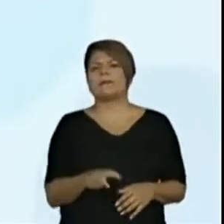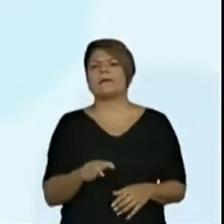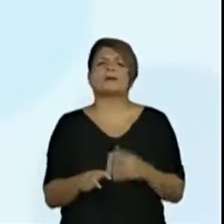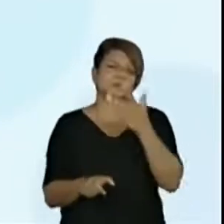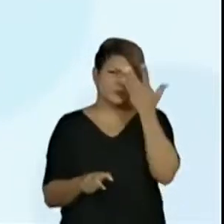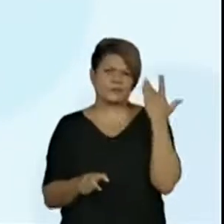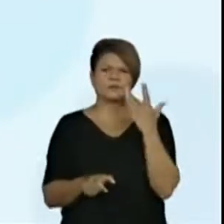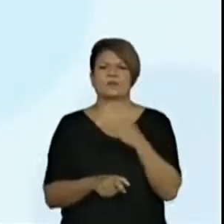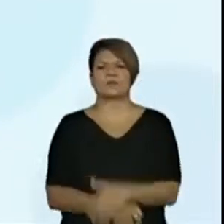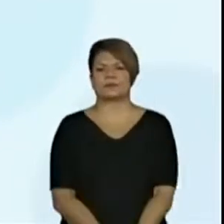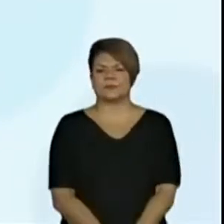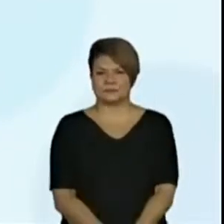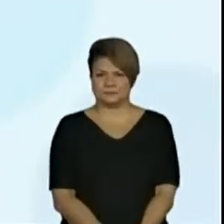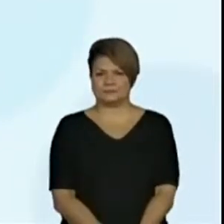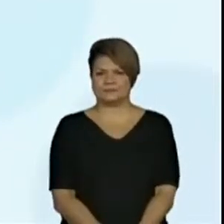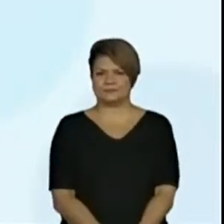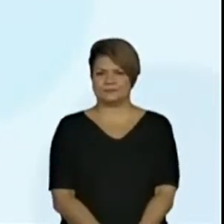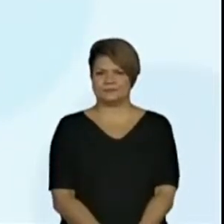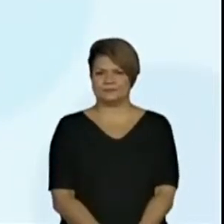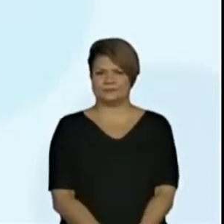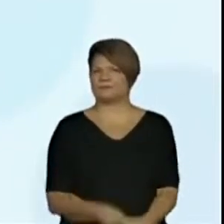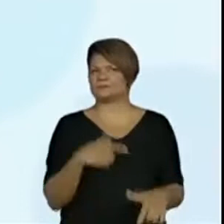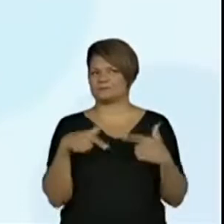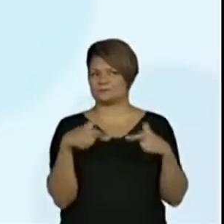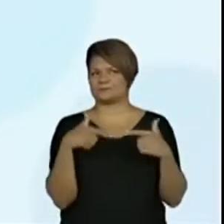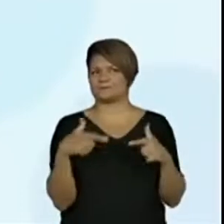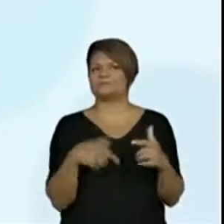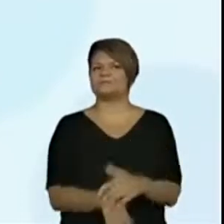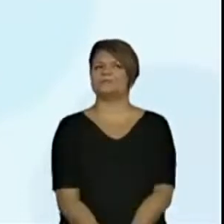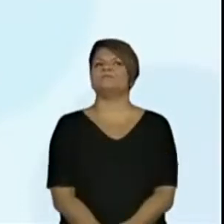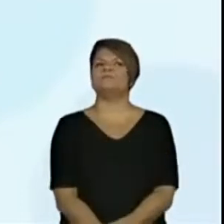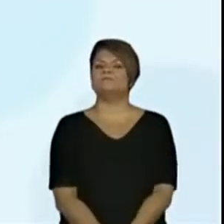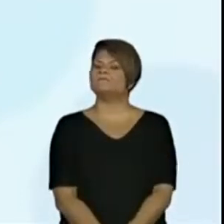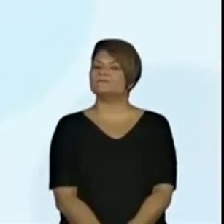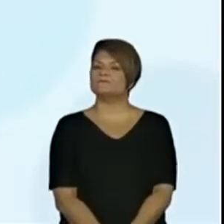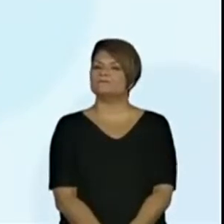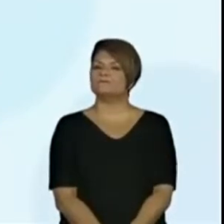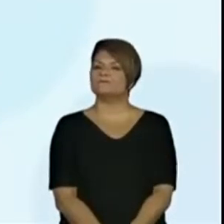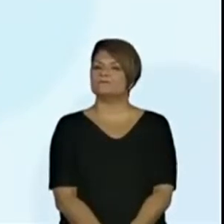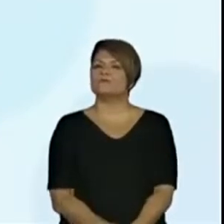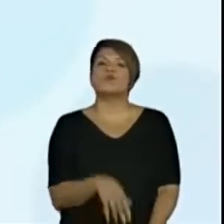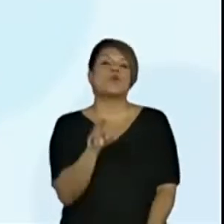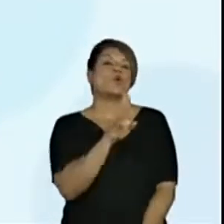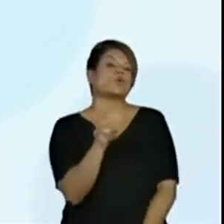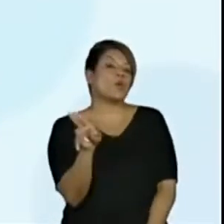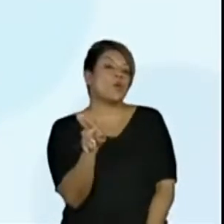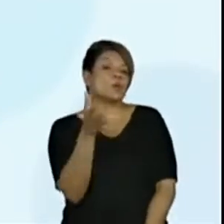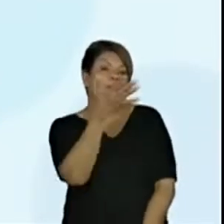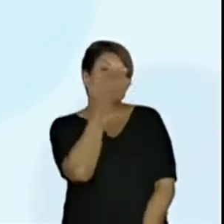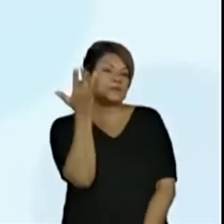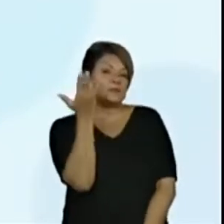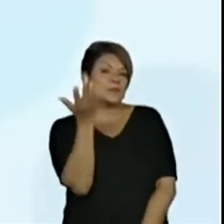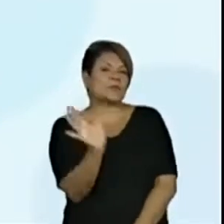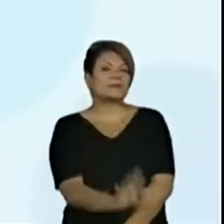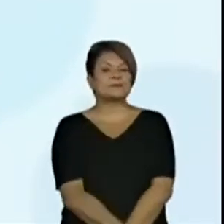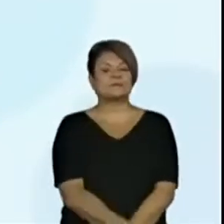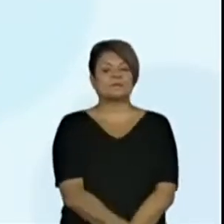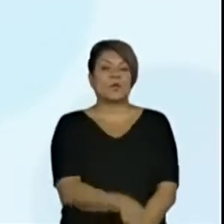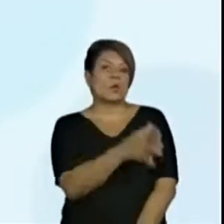é essa pessoa que trabalha na escola? Qual é o nome dessa função?